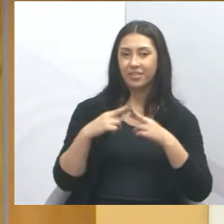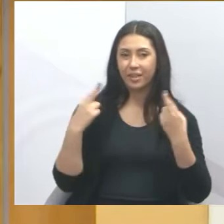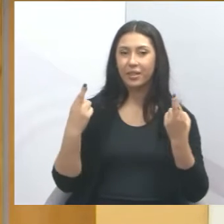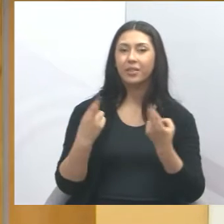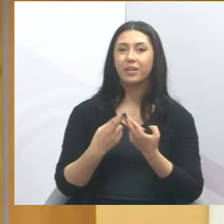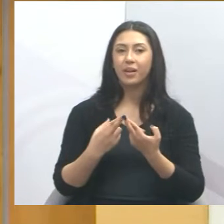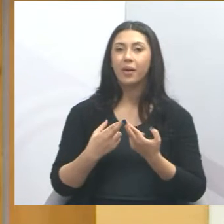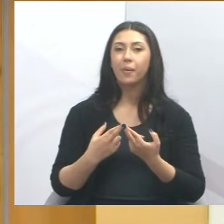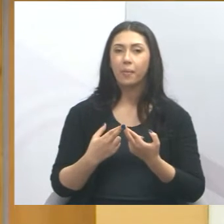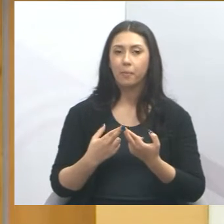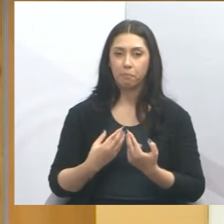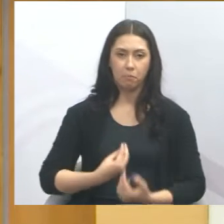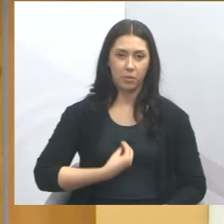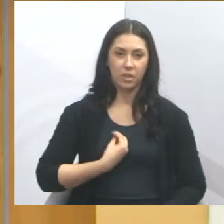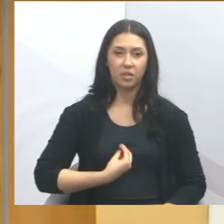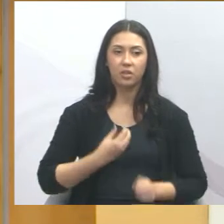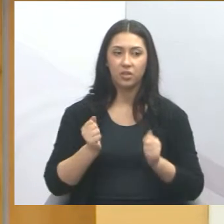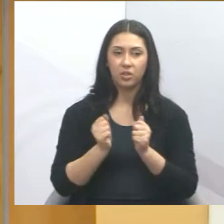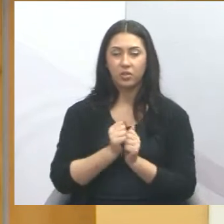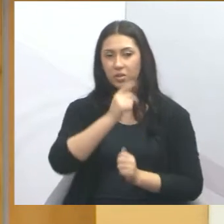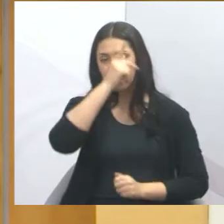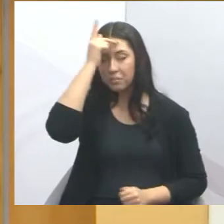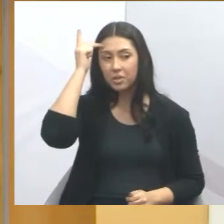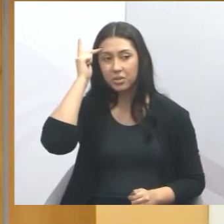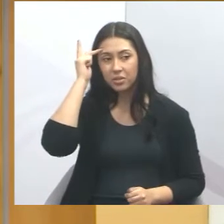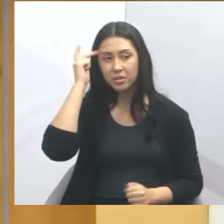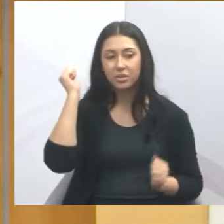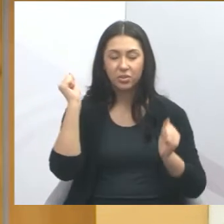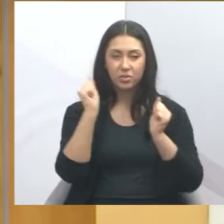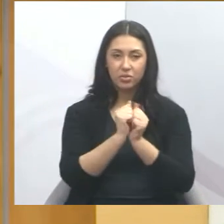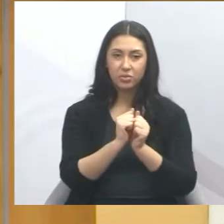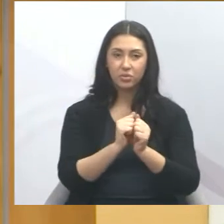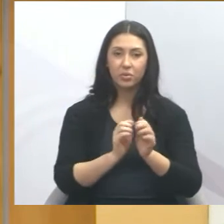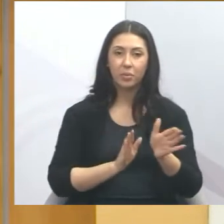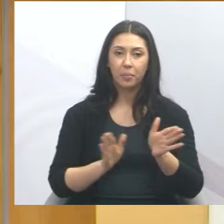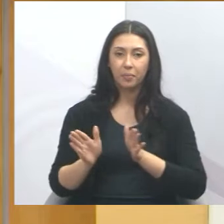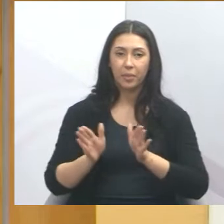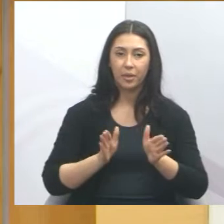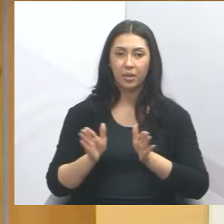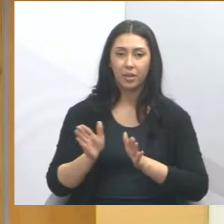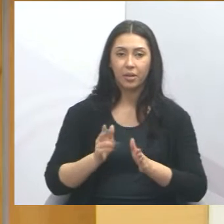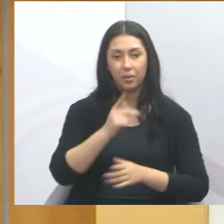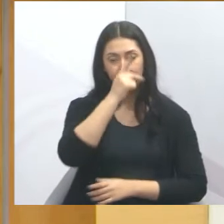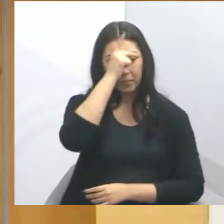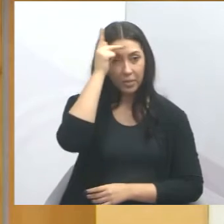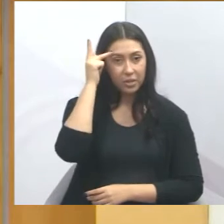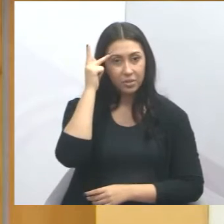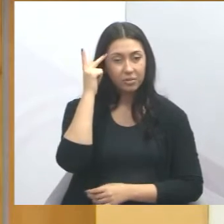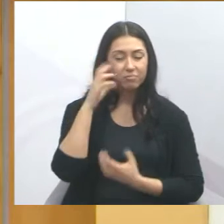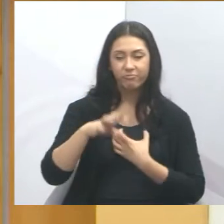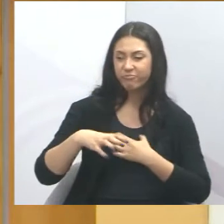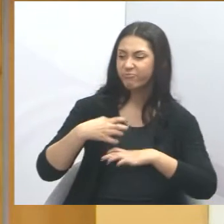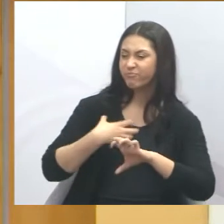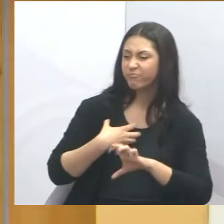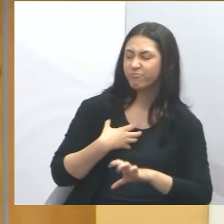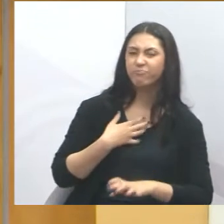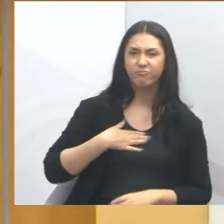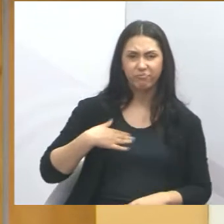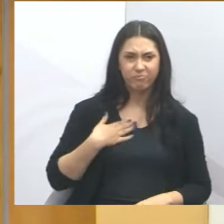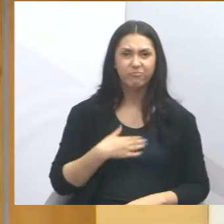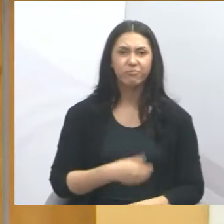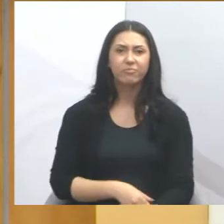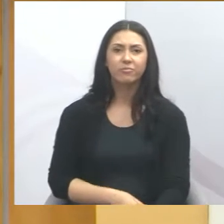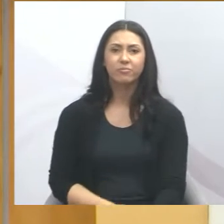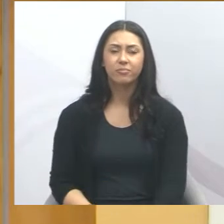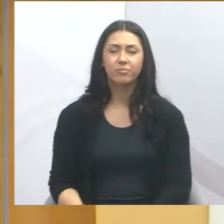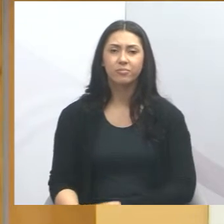presencialmente com as pessoas que acompanham o nosso mandato, com as pessoas que se identificam com as nossas